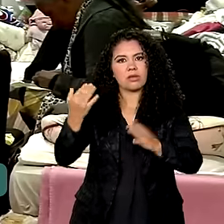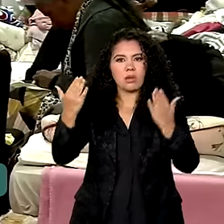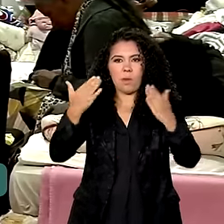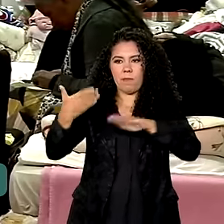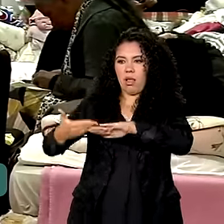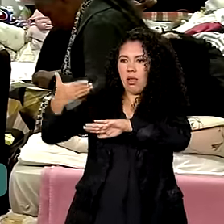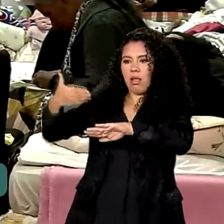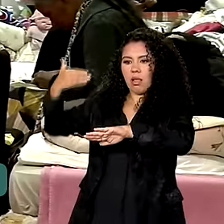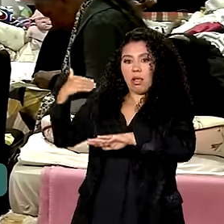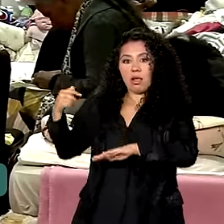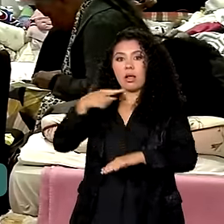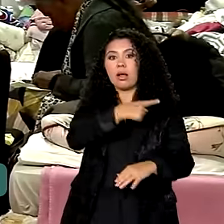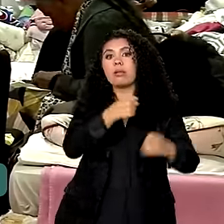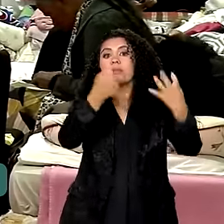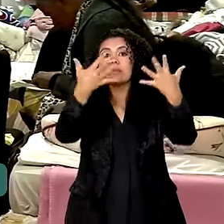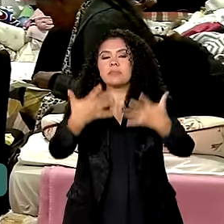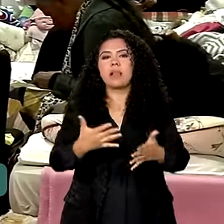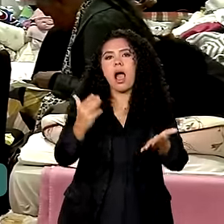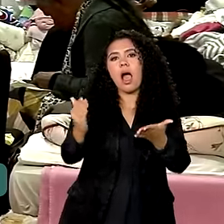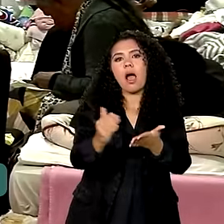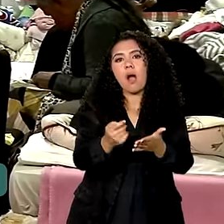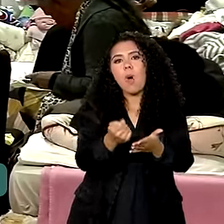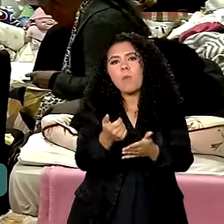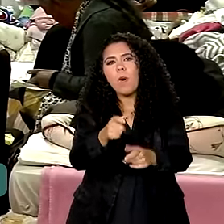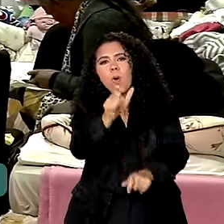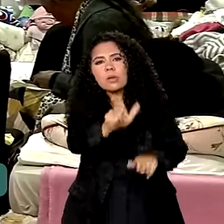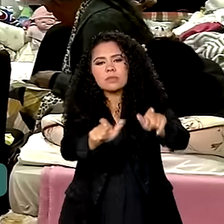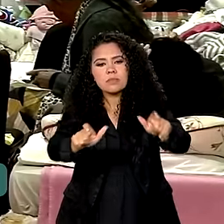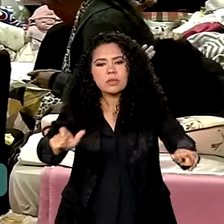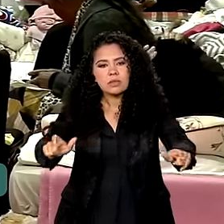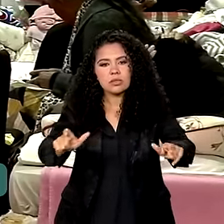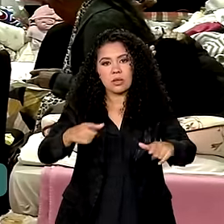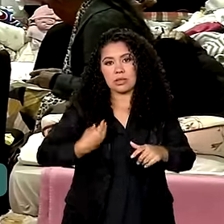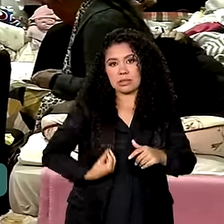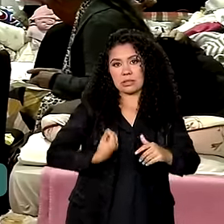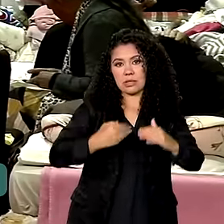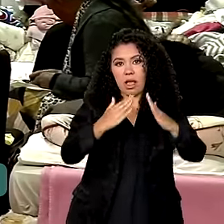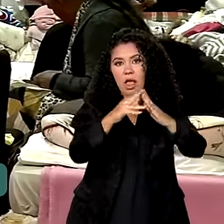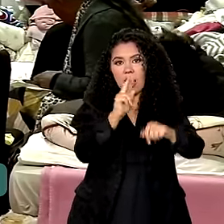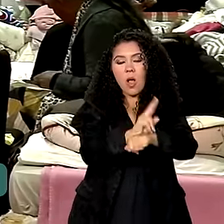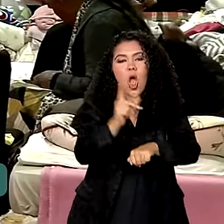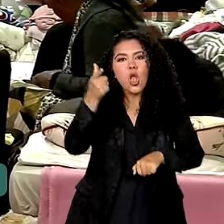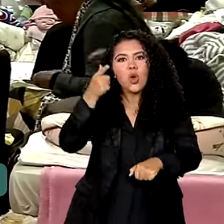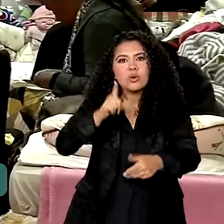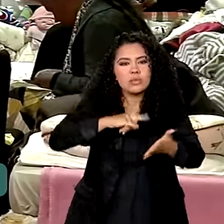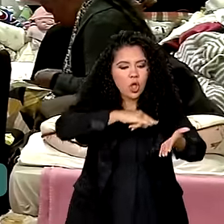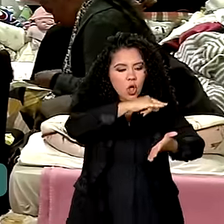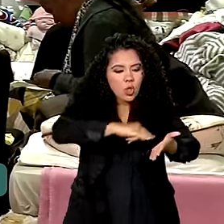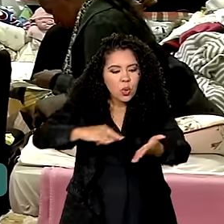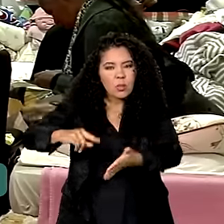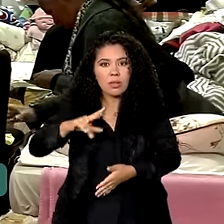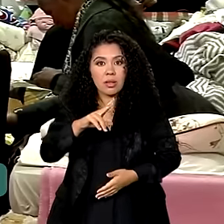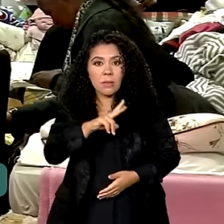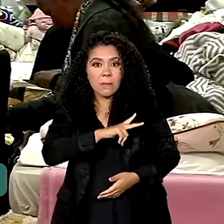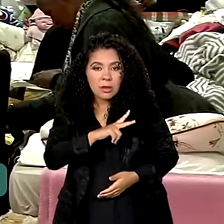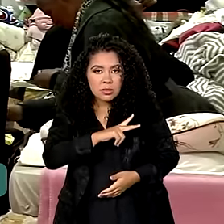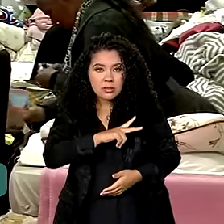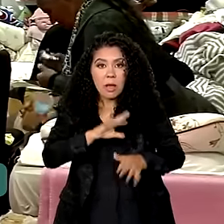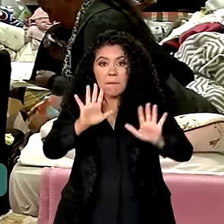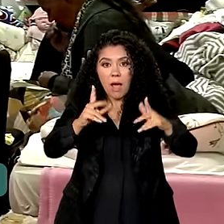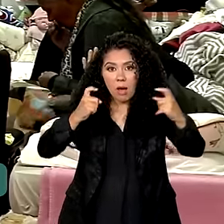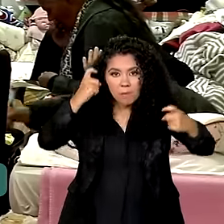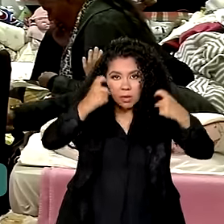Poucas pessoas que estão nos abrigos conseguiram salvar os documentos. Mas não há motivos para a